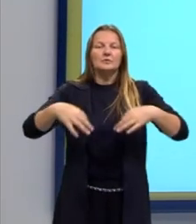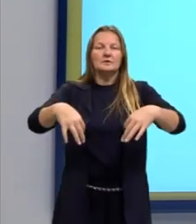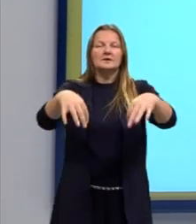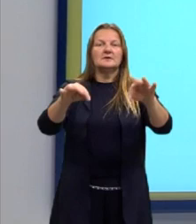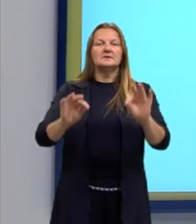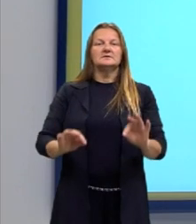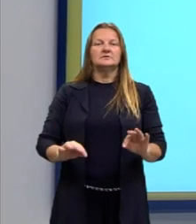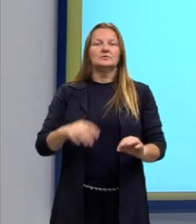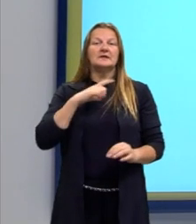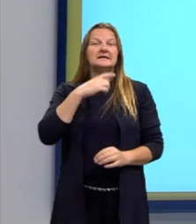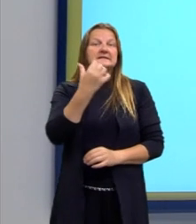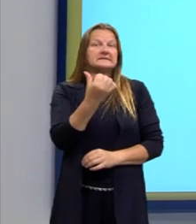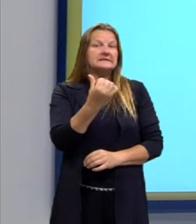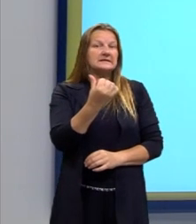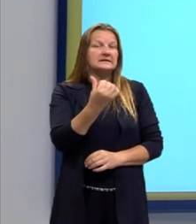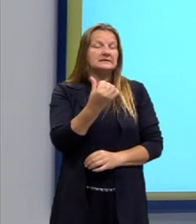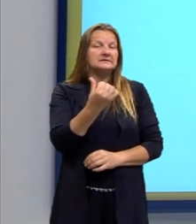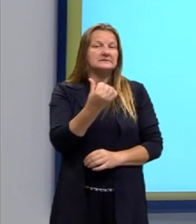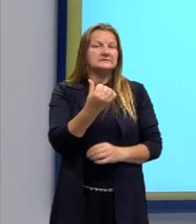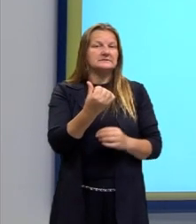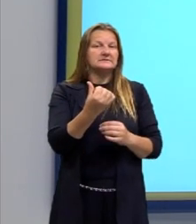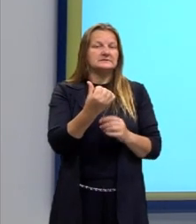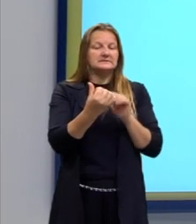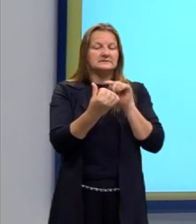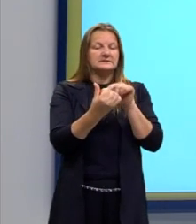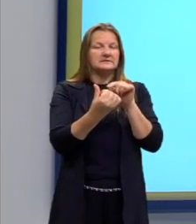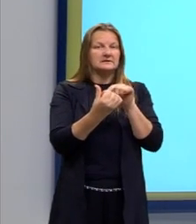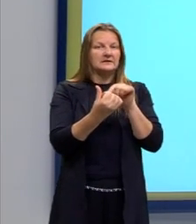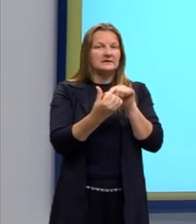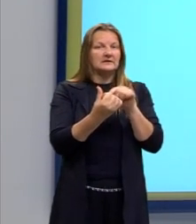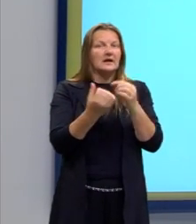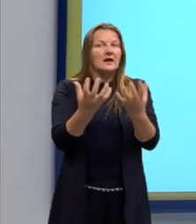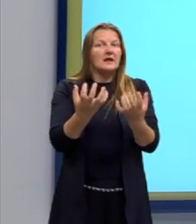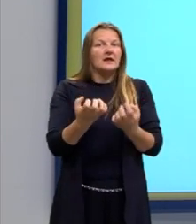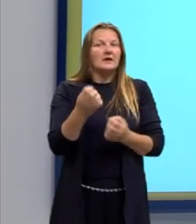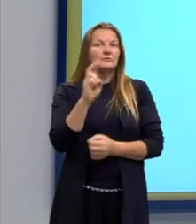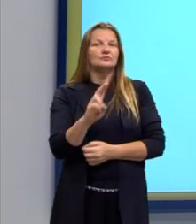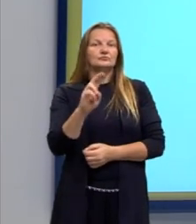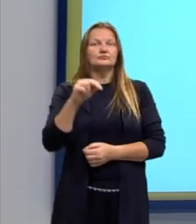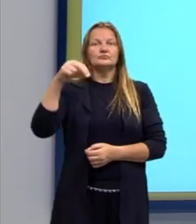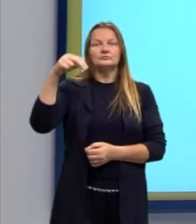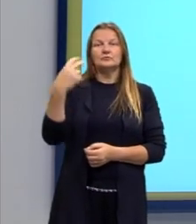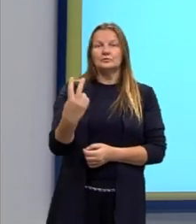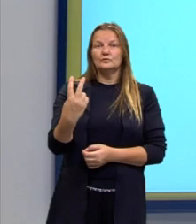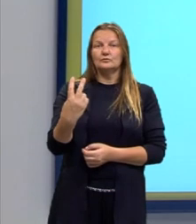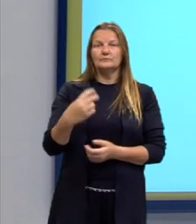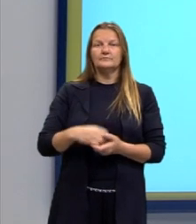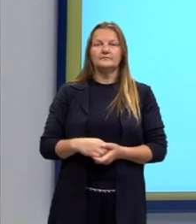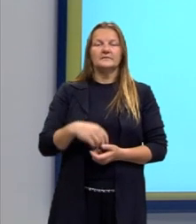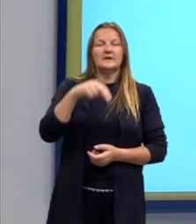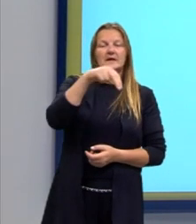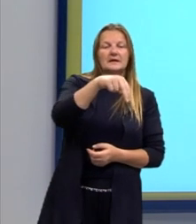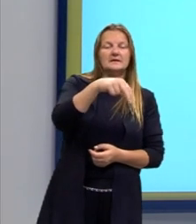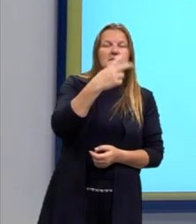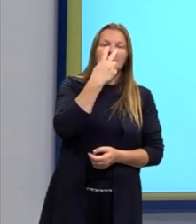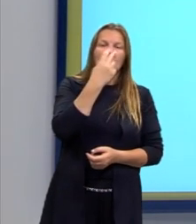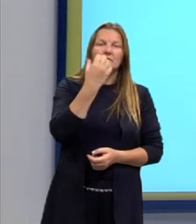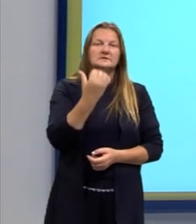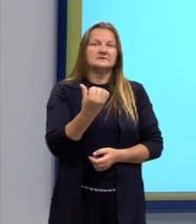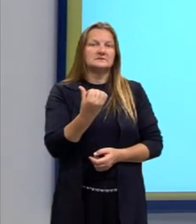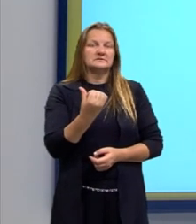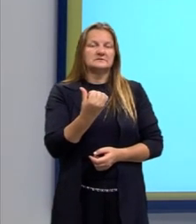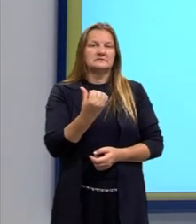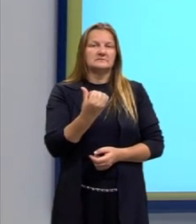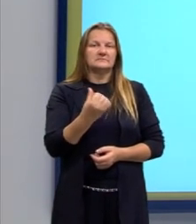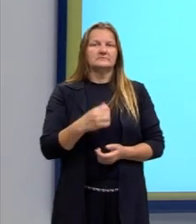tenho seis tecidos, mas só quero usar dois. Então, eu vou dizer que o N é seis, é todo o material que eu tenho